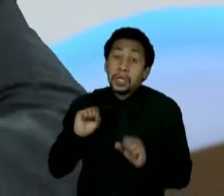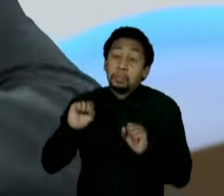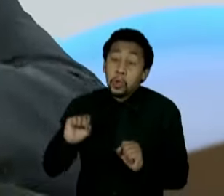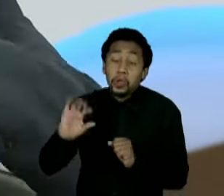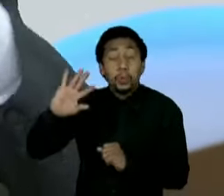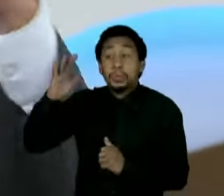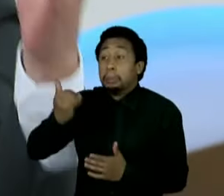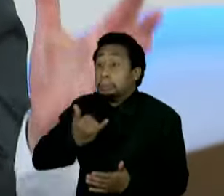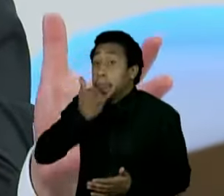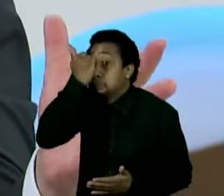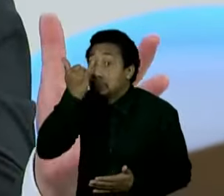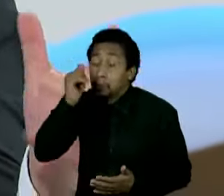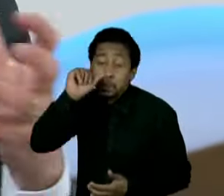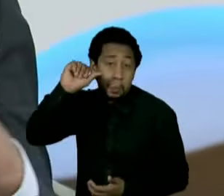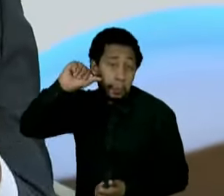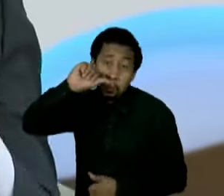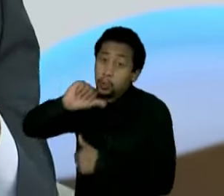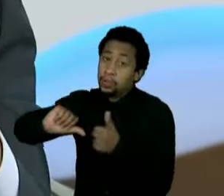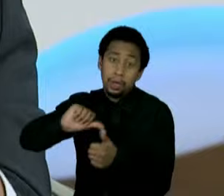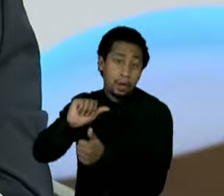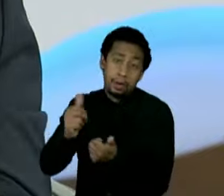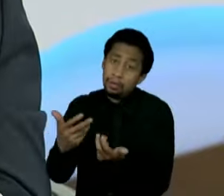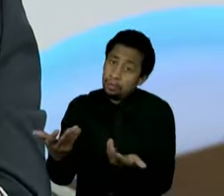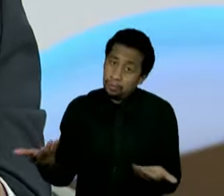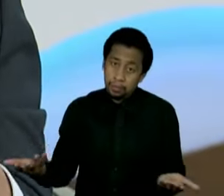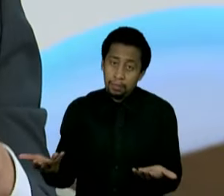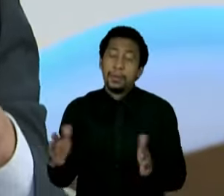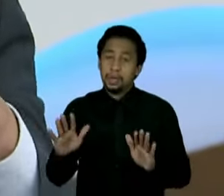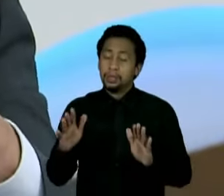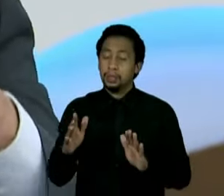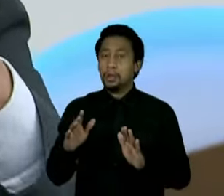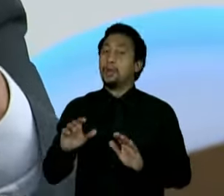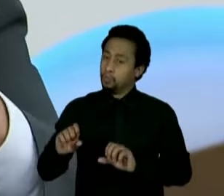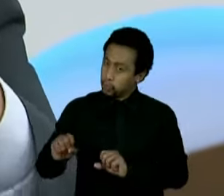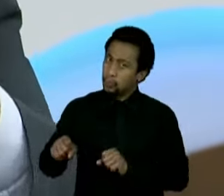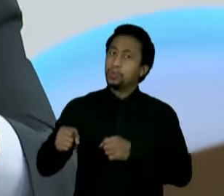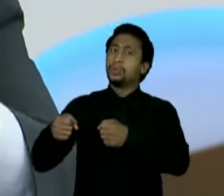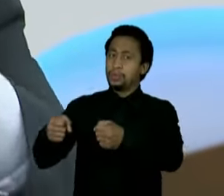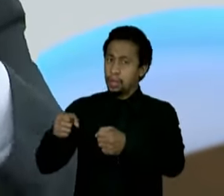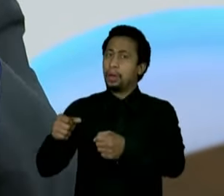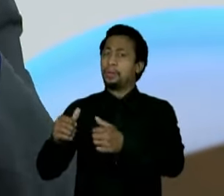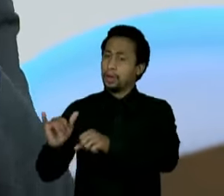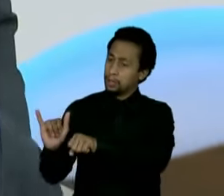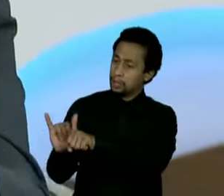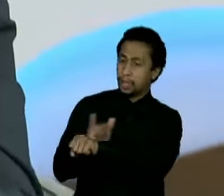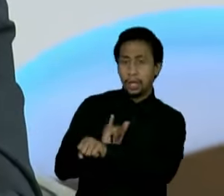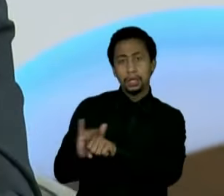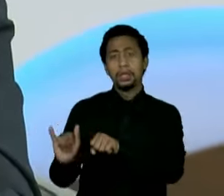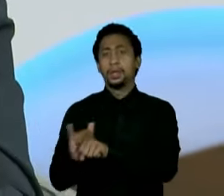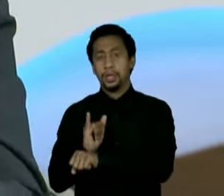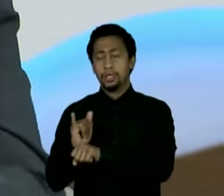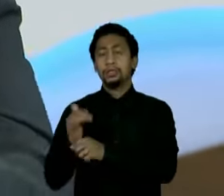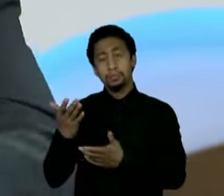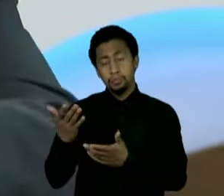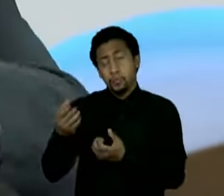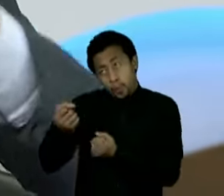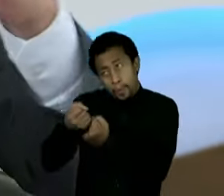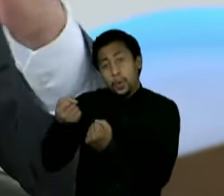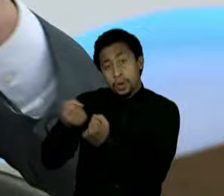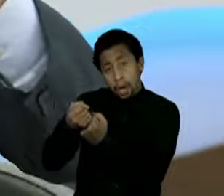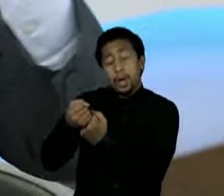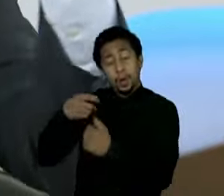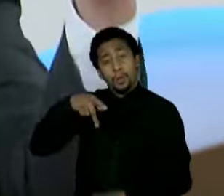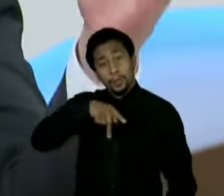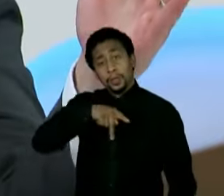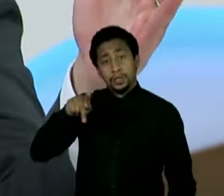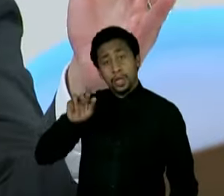o palanque mais amplo possível para o que eu entendo ser a estratégia melhor para a eleição do presidente Lula, que é